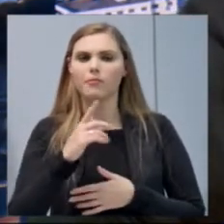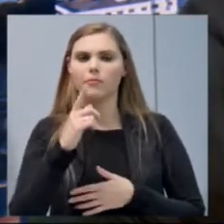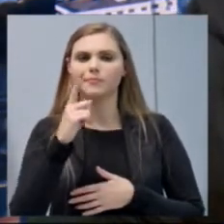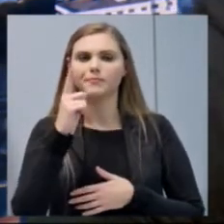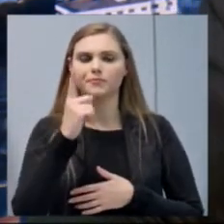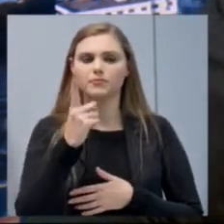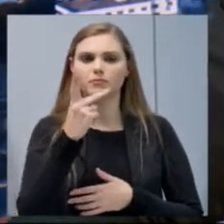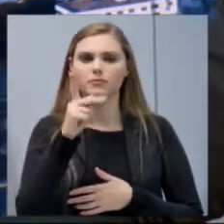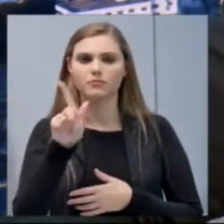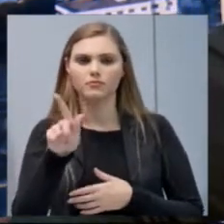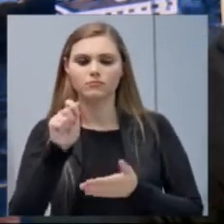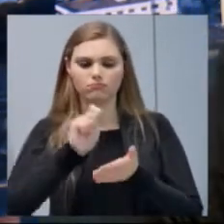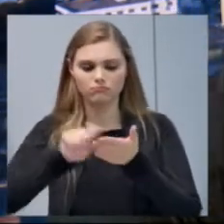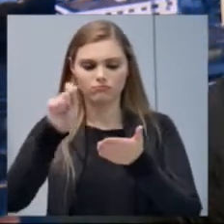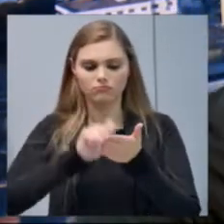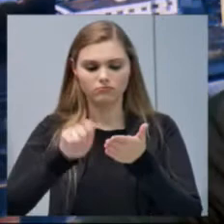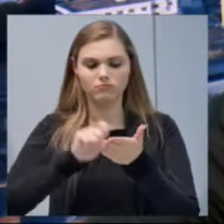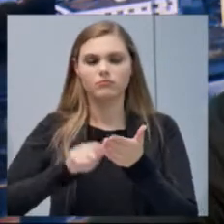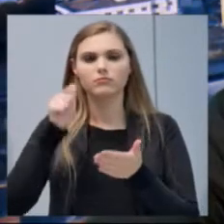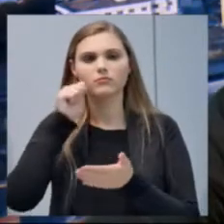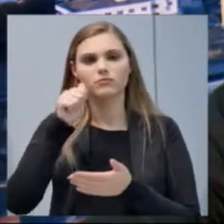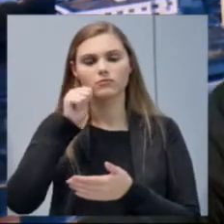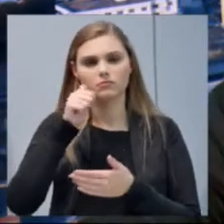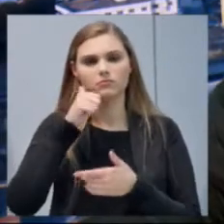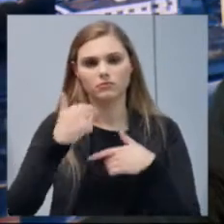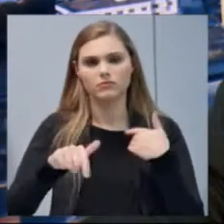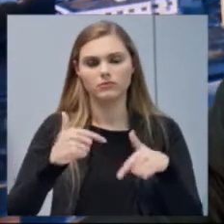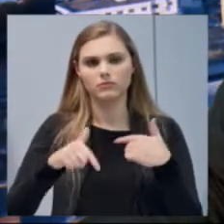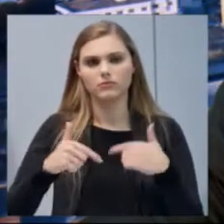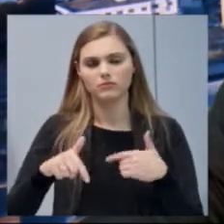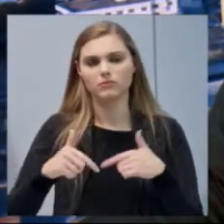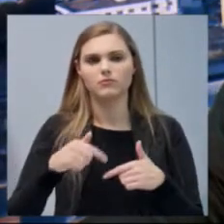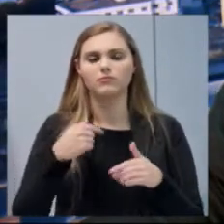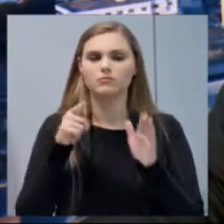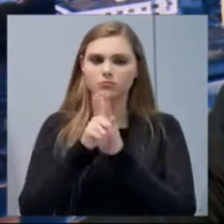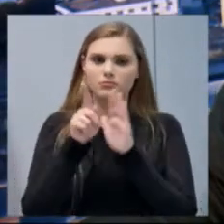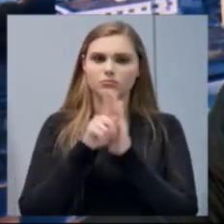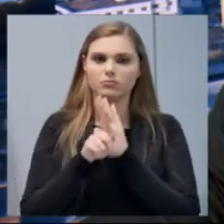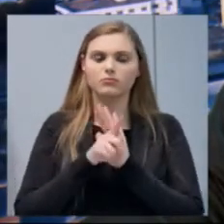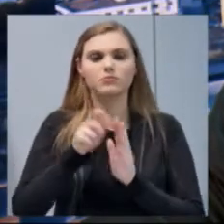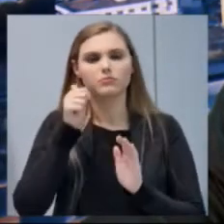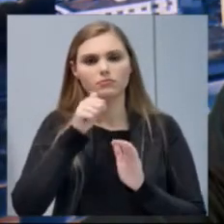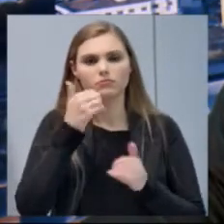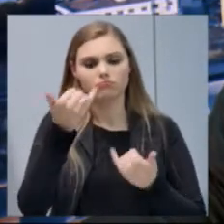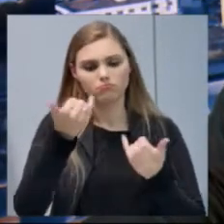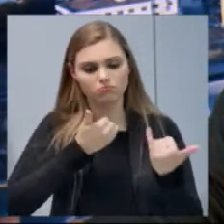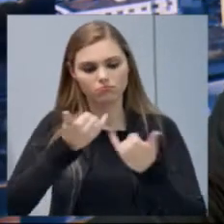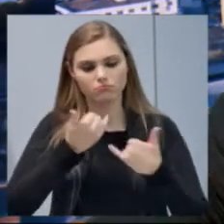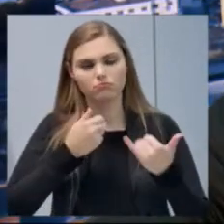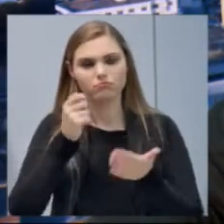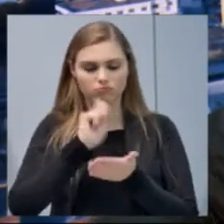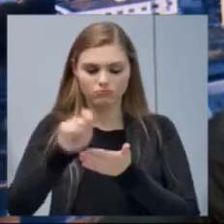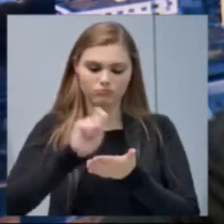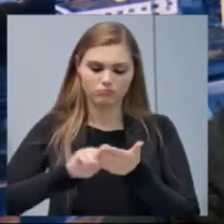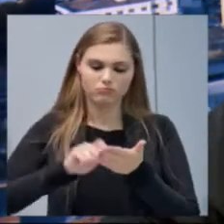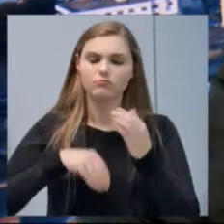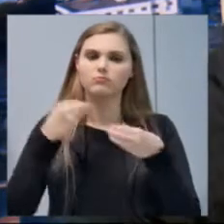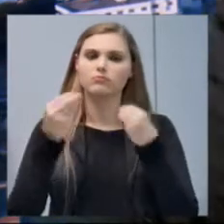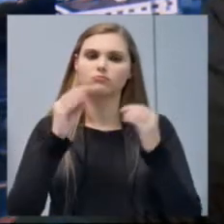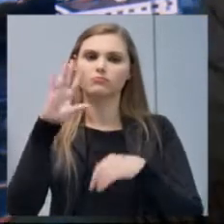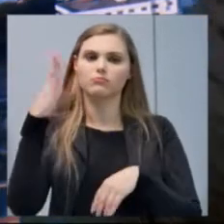anotações que as meninas iam, nós íamos perguntando, elas iam nos colocando como funcionava, e também, presidente,